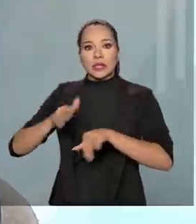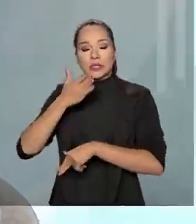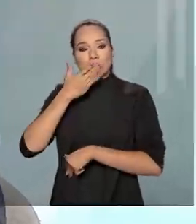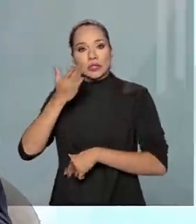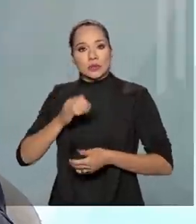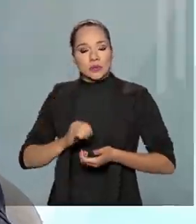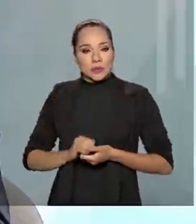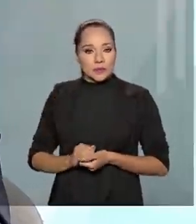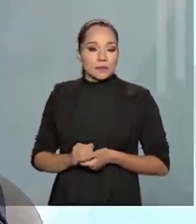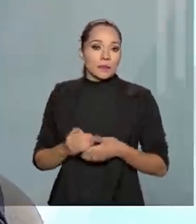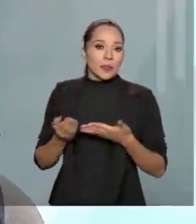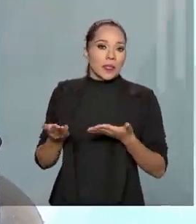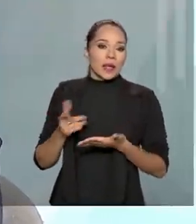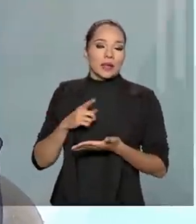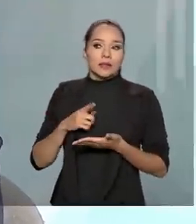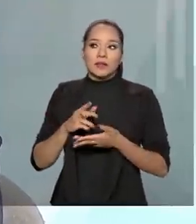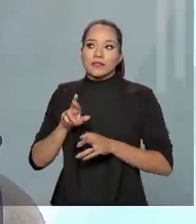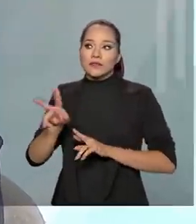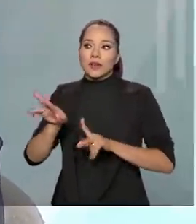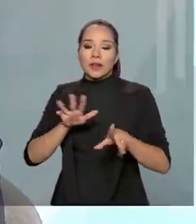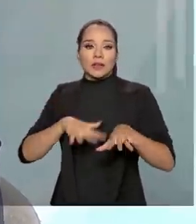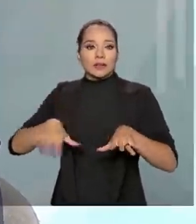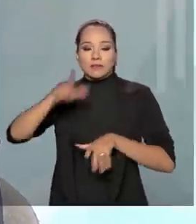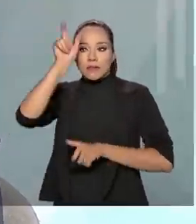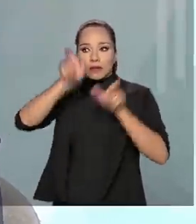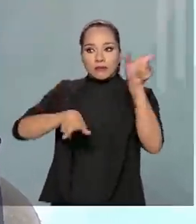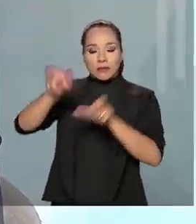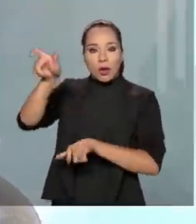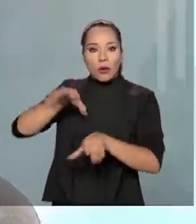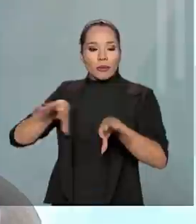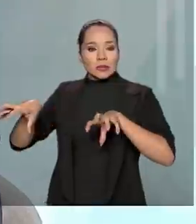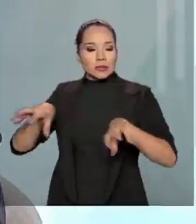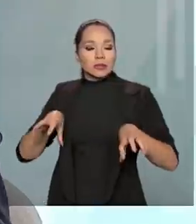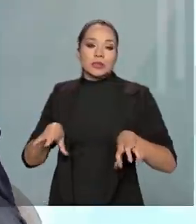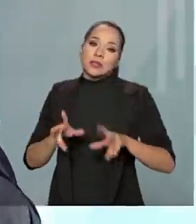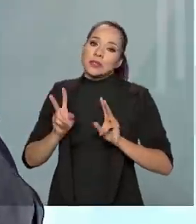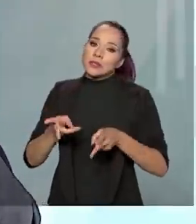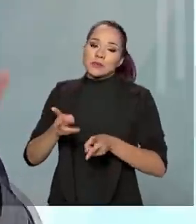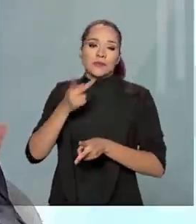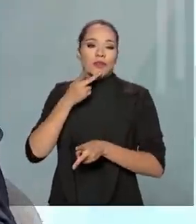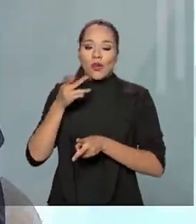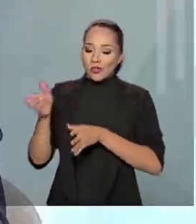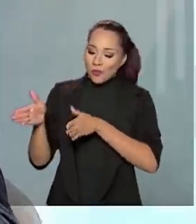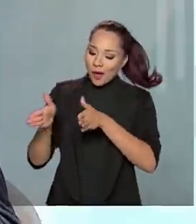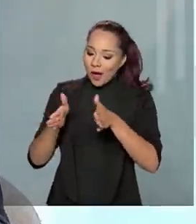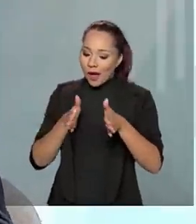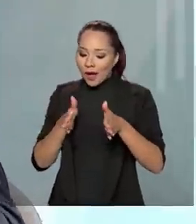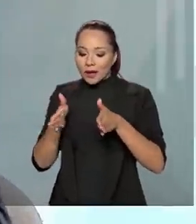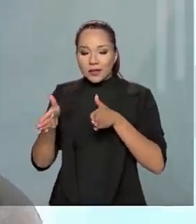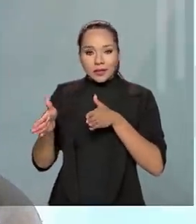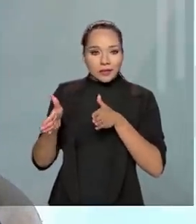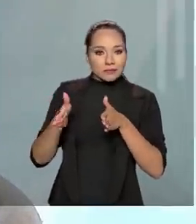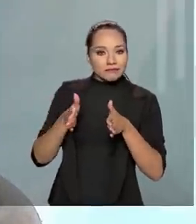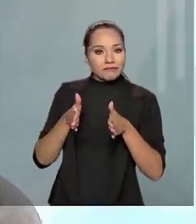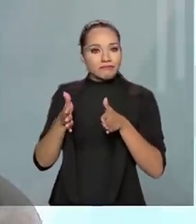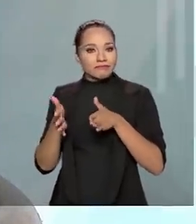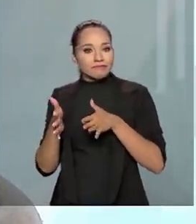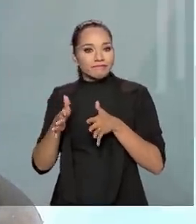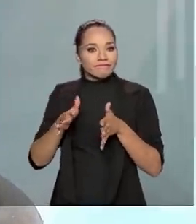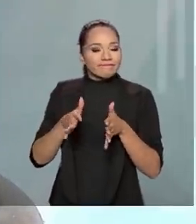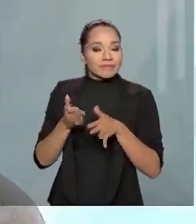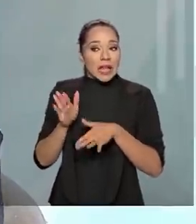maneiras, ela envolve diversos atores e sempre, como você falou, numa zona gris ali, numa zona